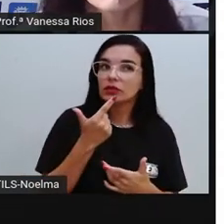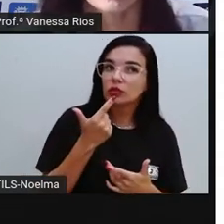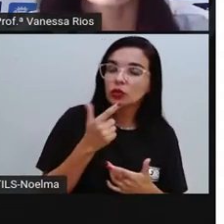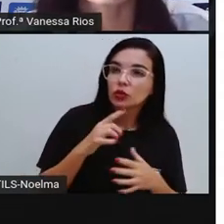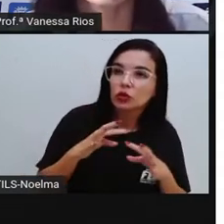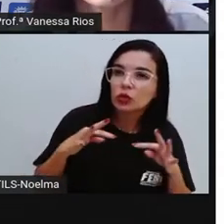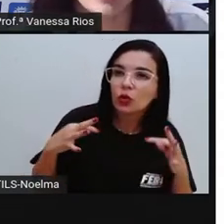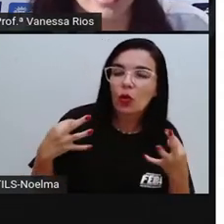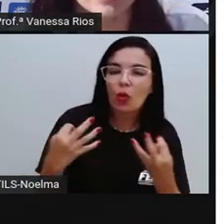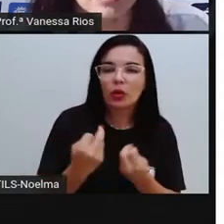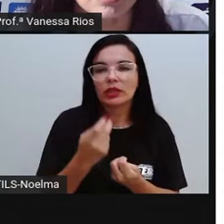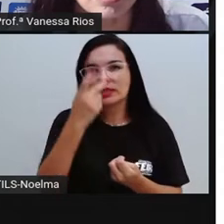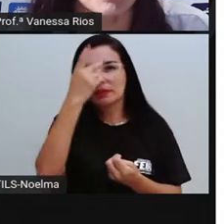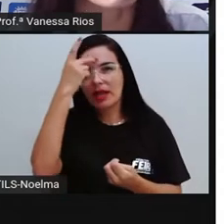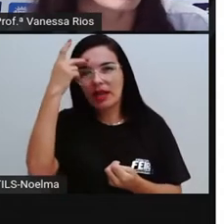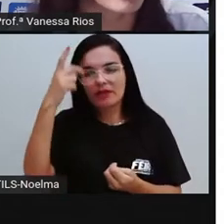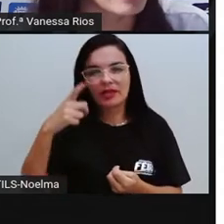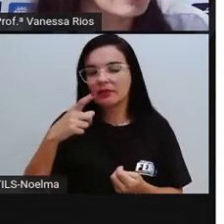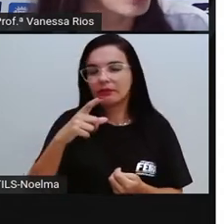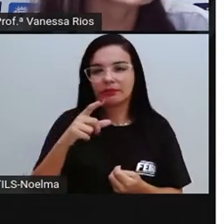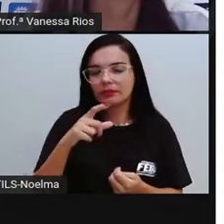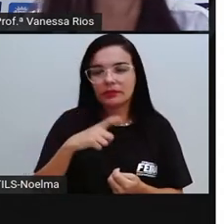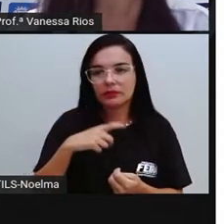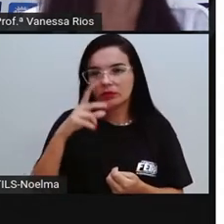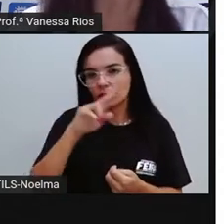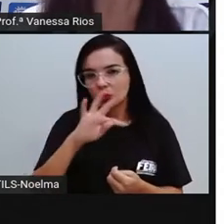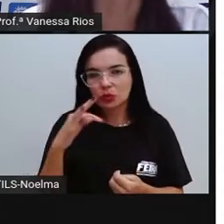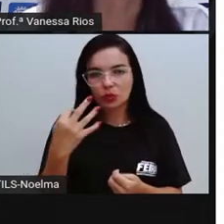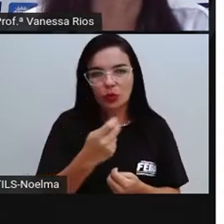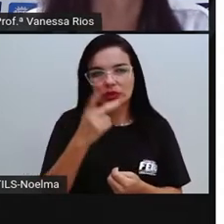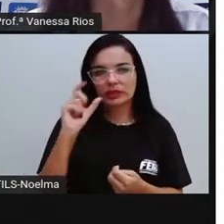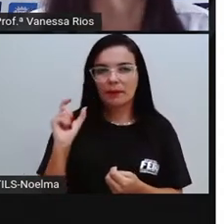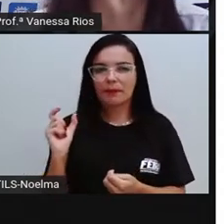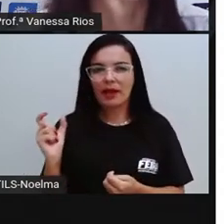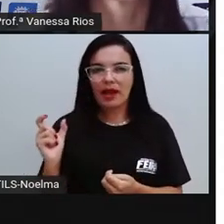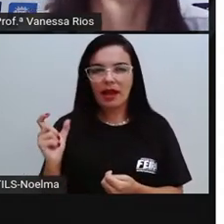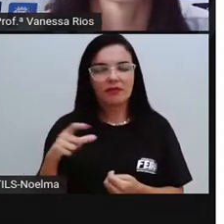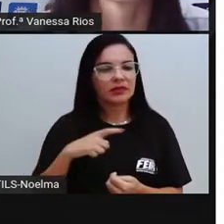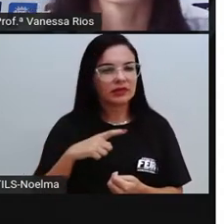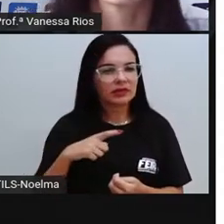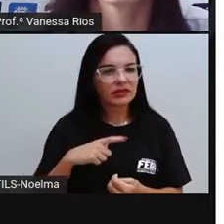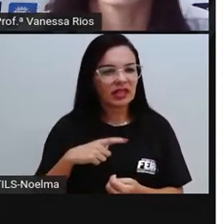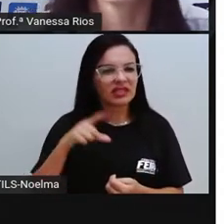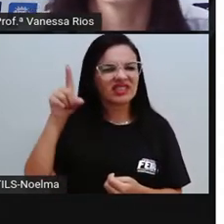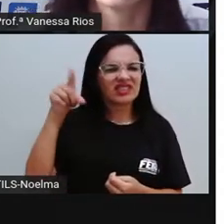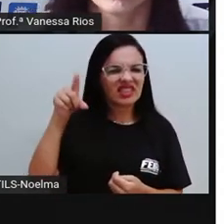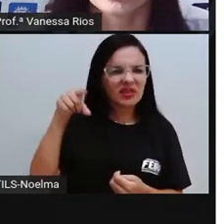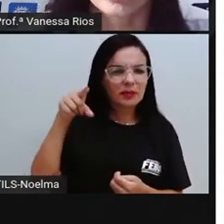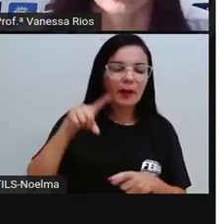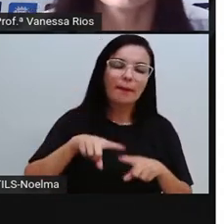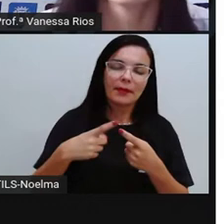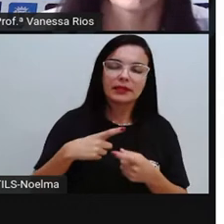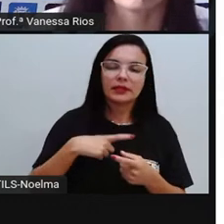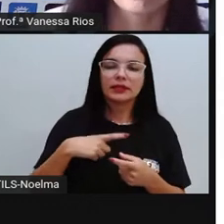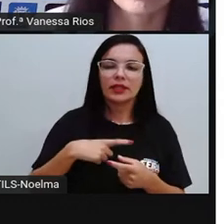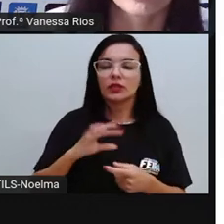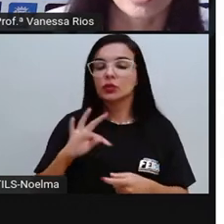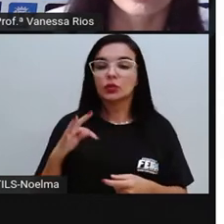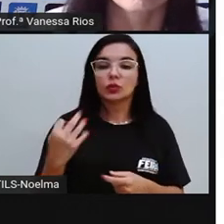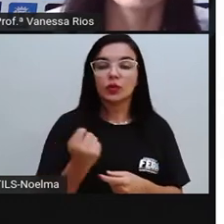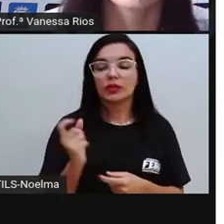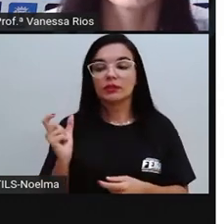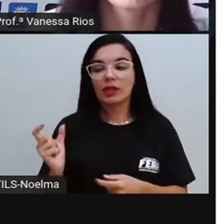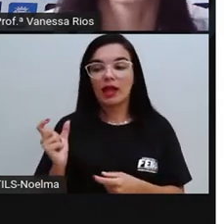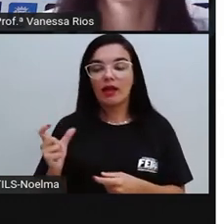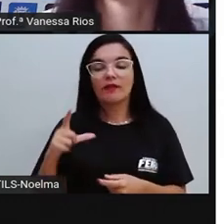são acentuadas. Mas todas as palavras possuem uma sílaba tônica. Palavras